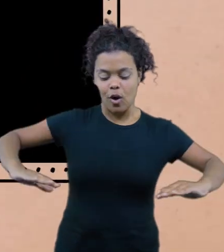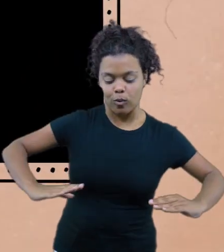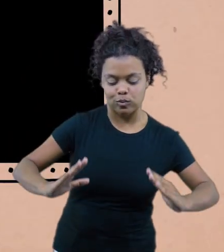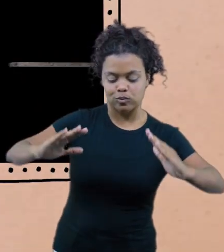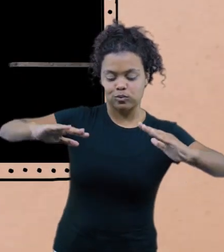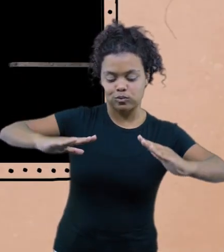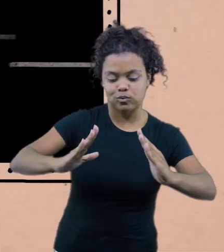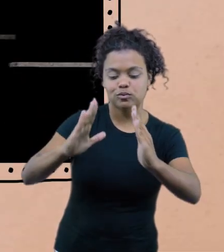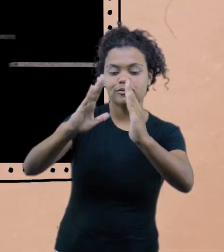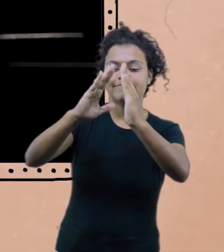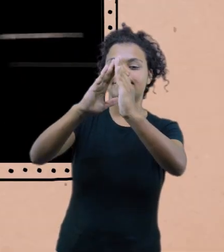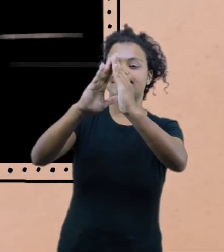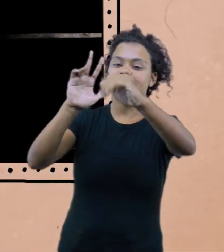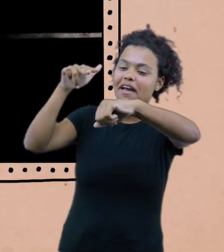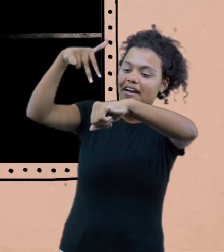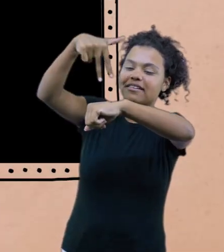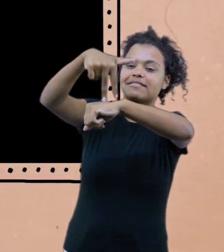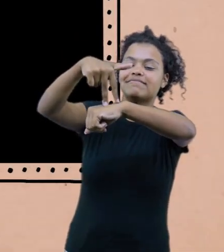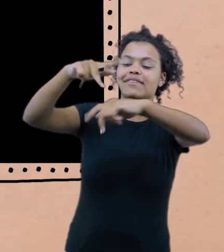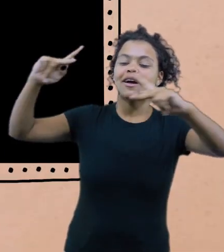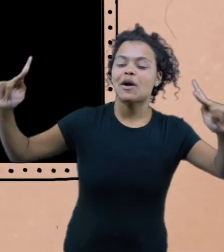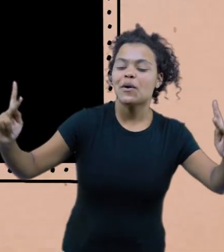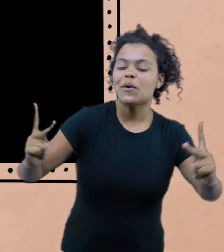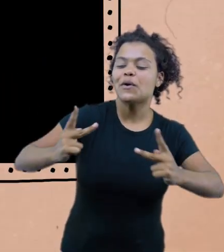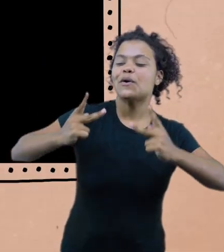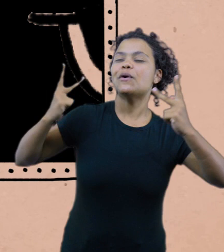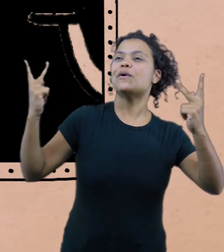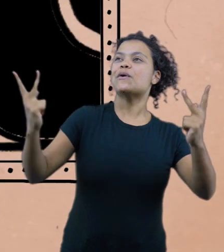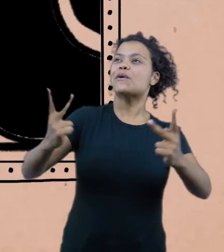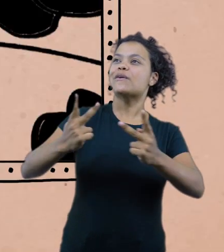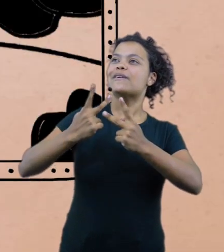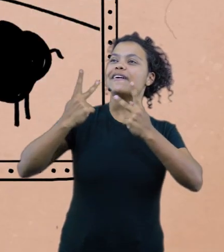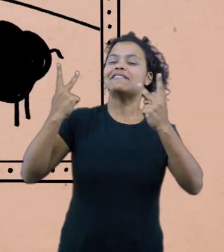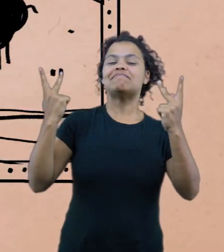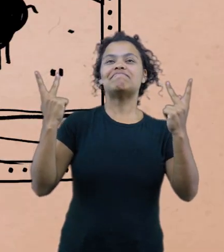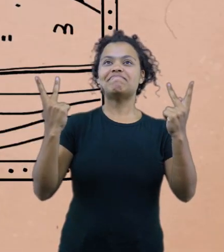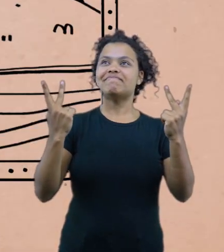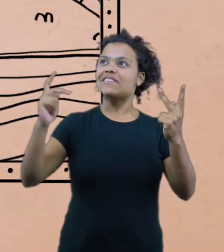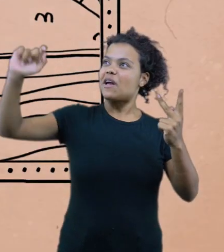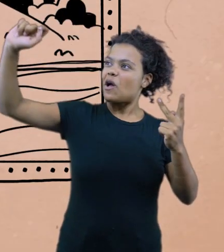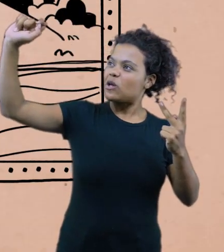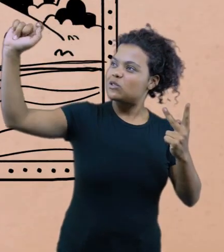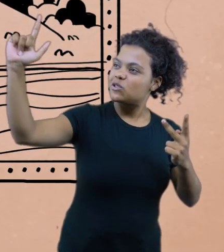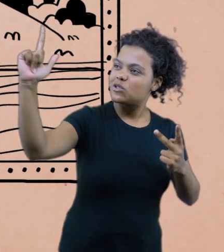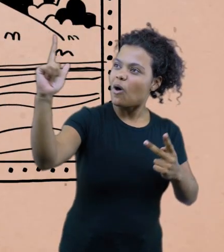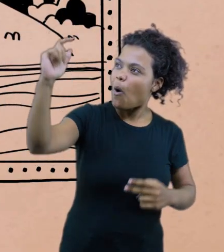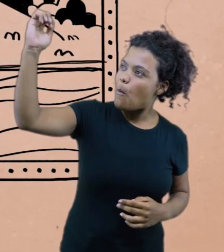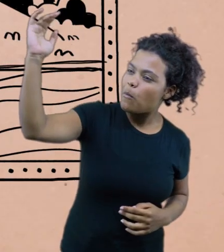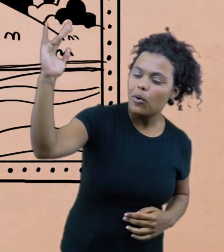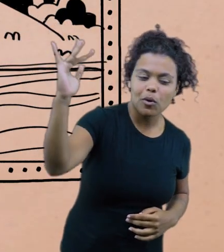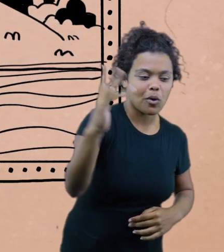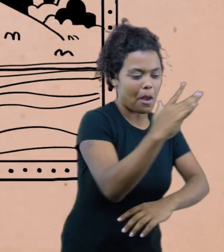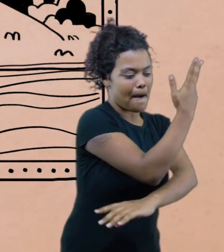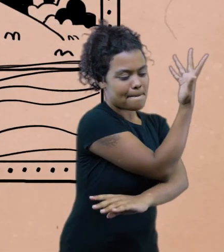Ventinho no rosto e do alto de uma colina, o brilho do sol